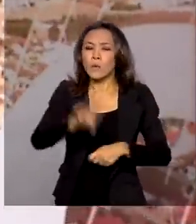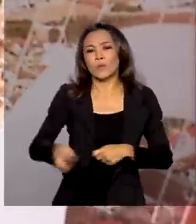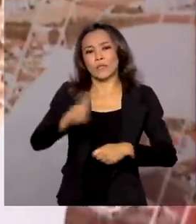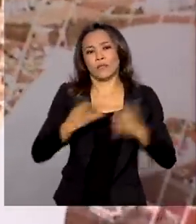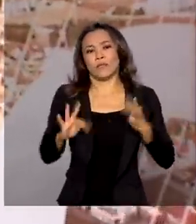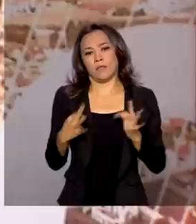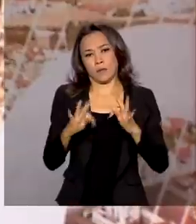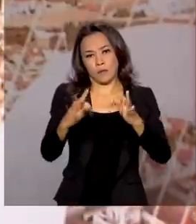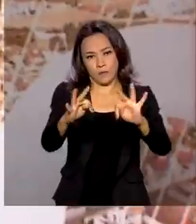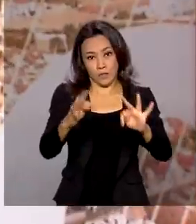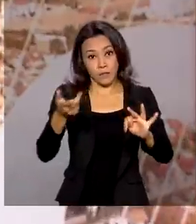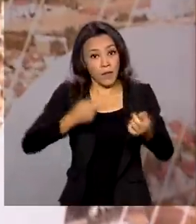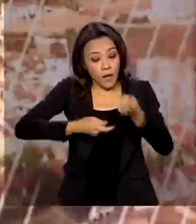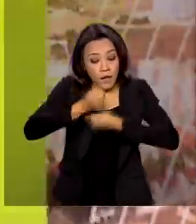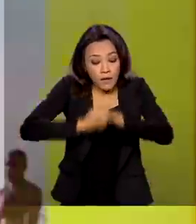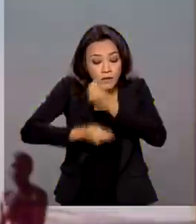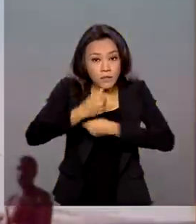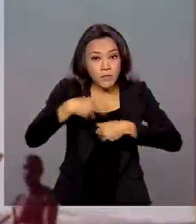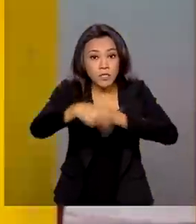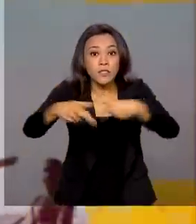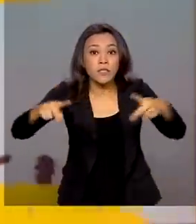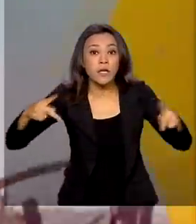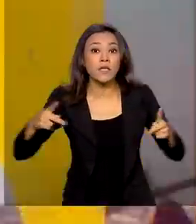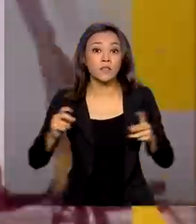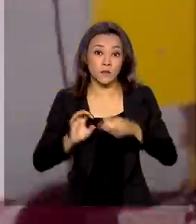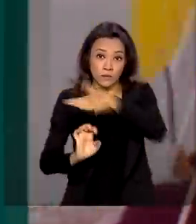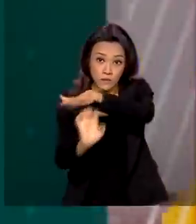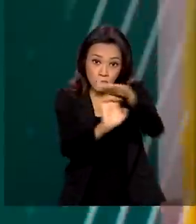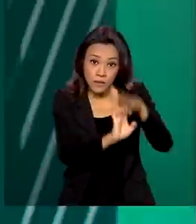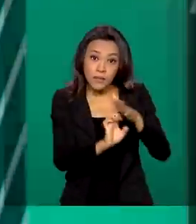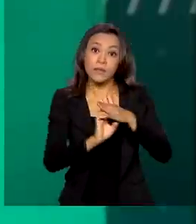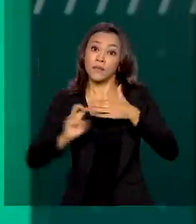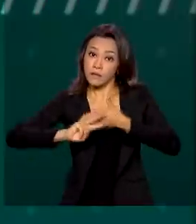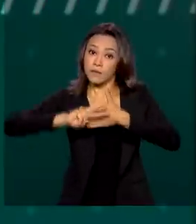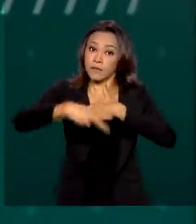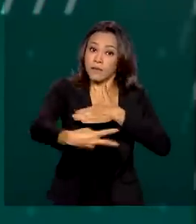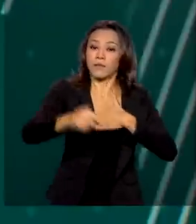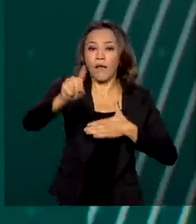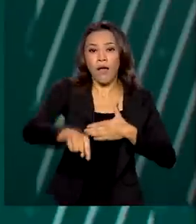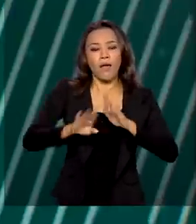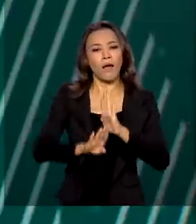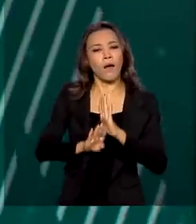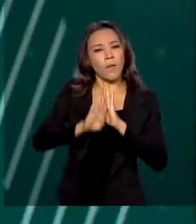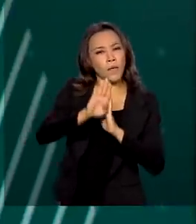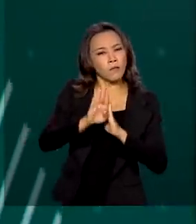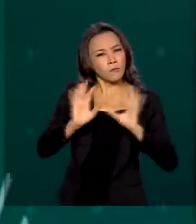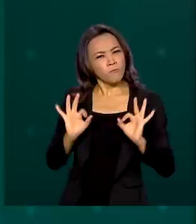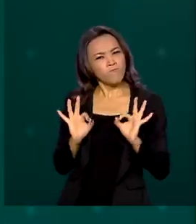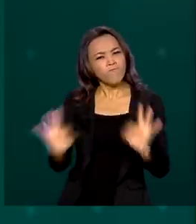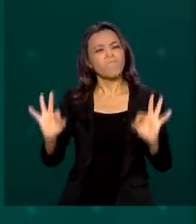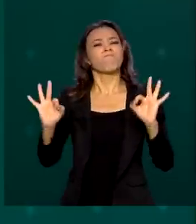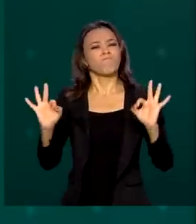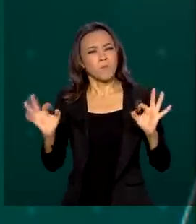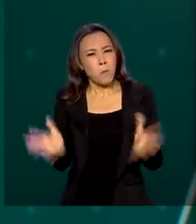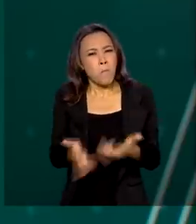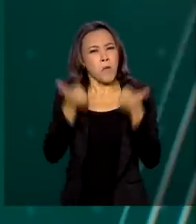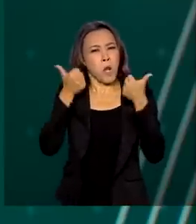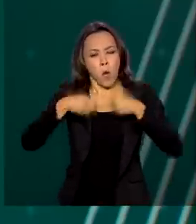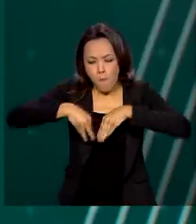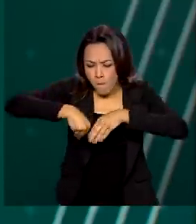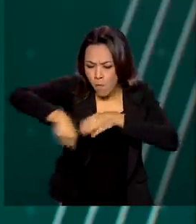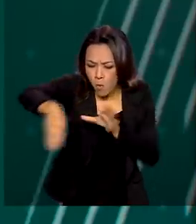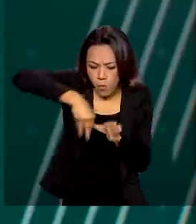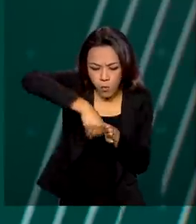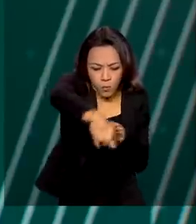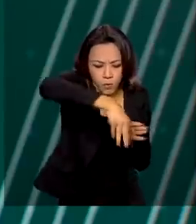digital para o gerenciamento de suas propriedades. O resultado é um aumento na precisão e na produtividade. Para